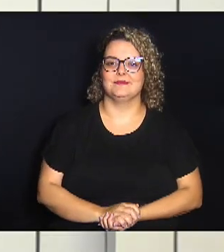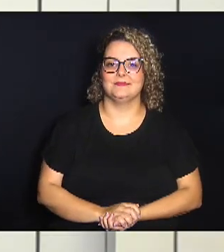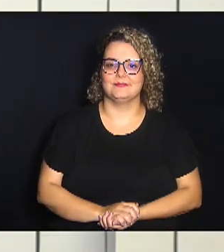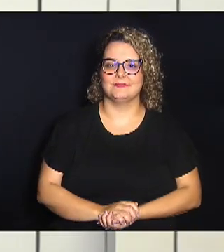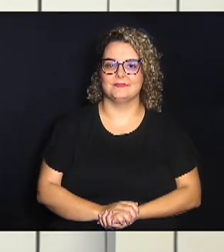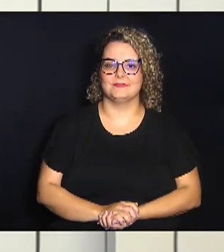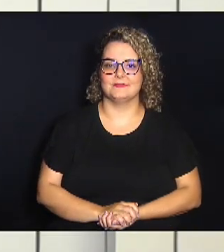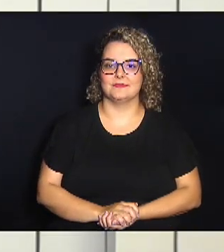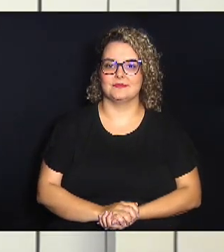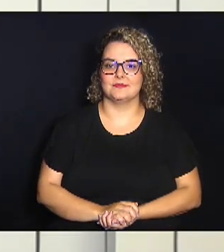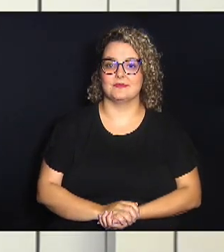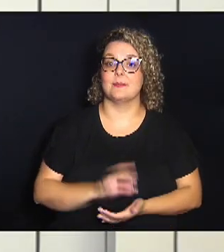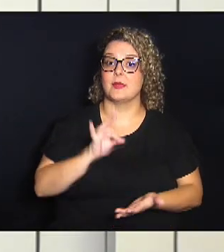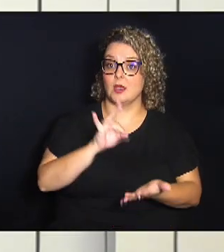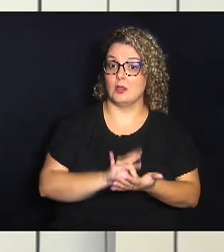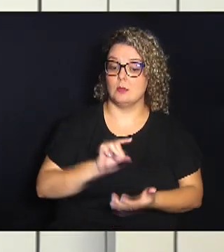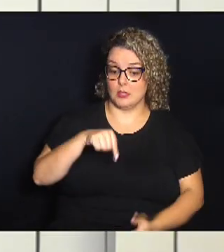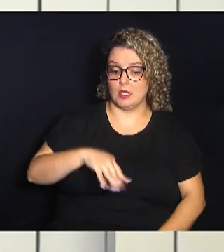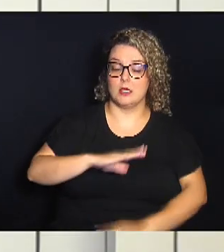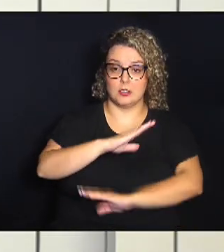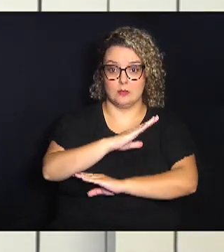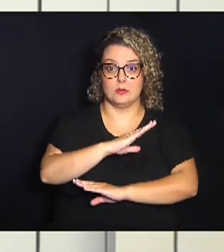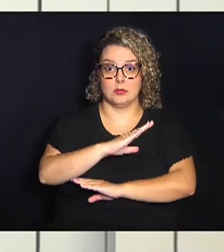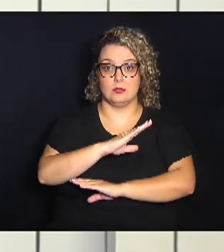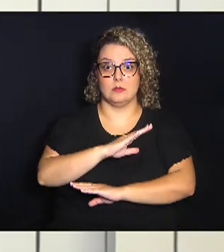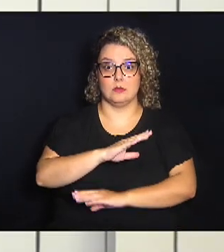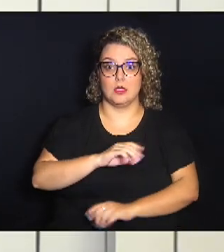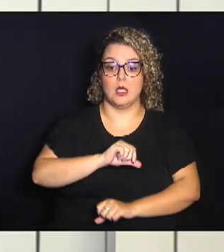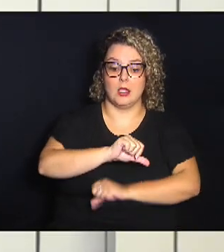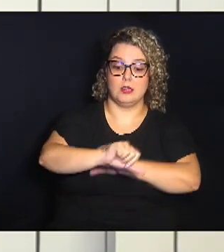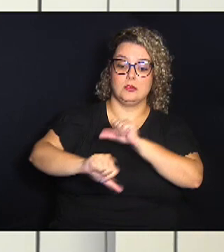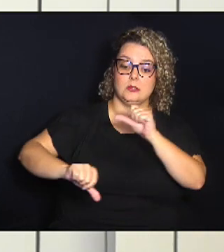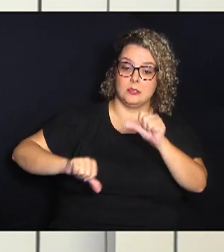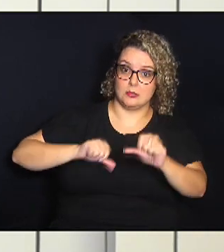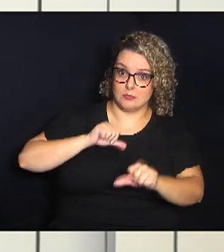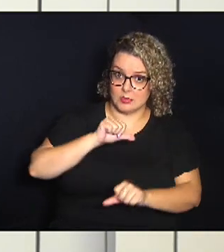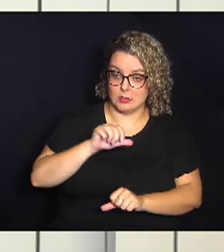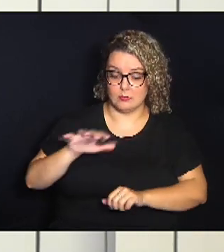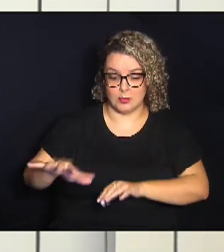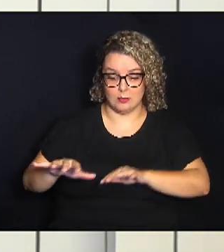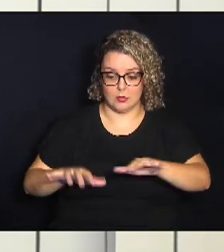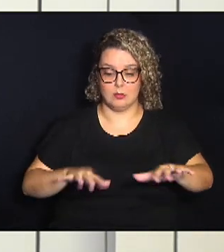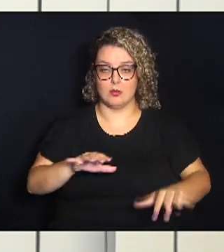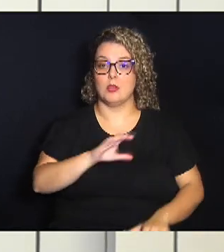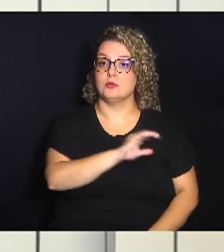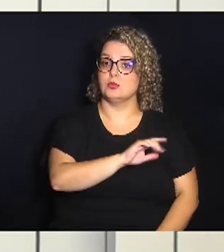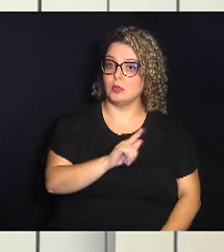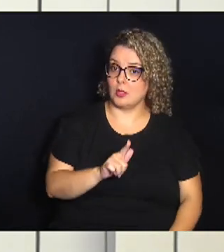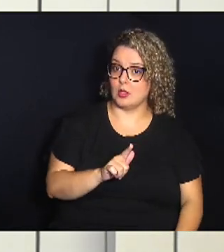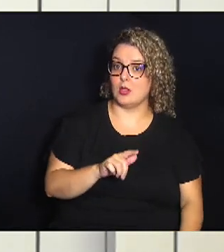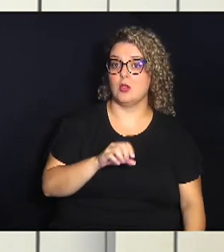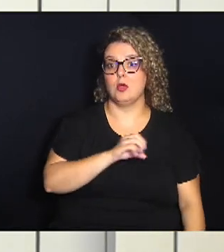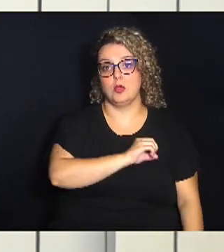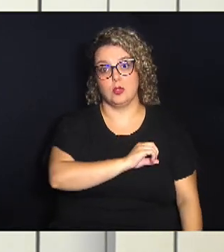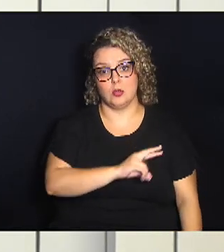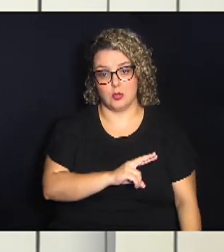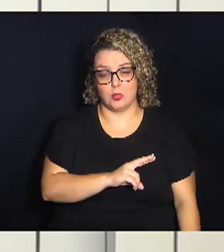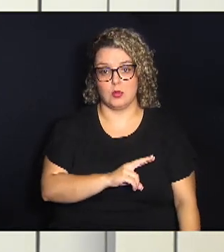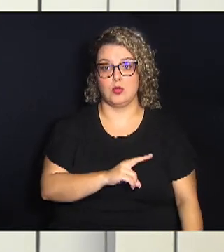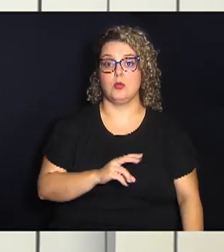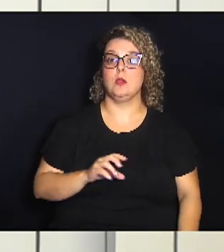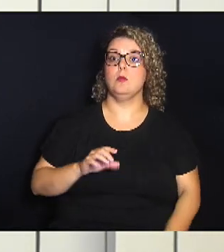Com origem aqui na Câmara, a transformação das regiões do Campo Grande e Ouro Verde em